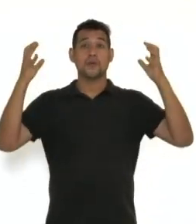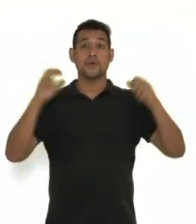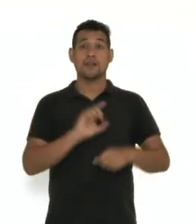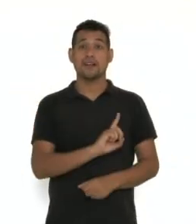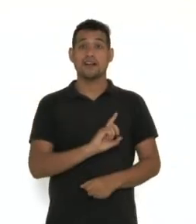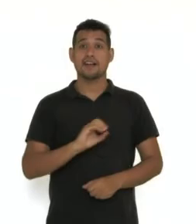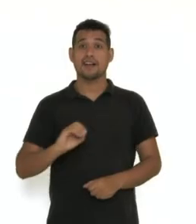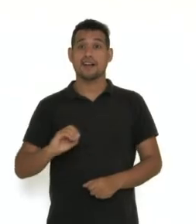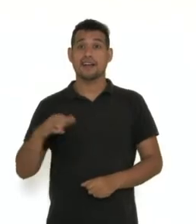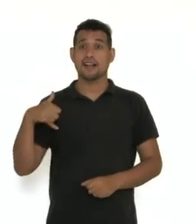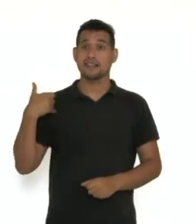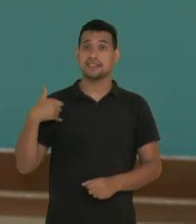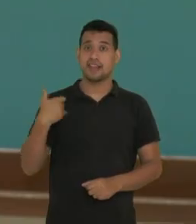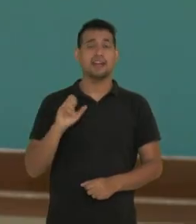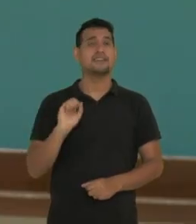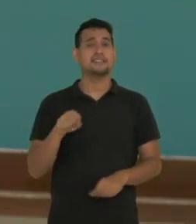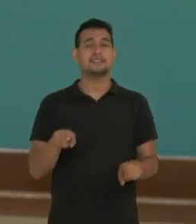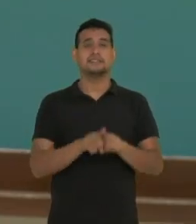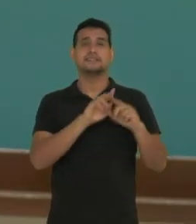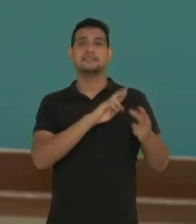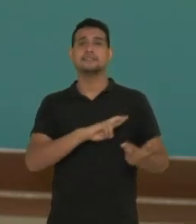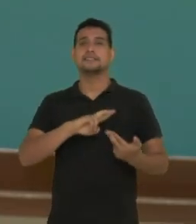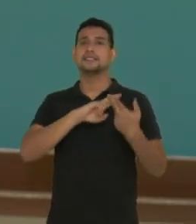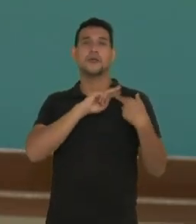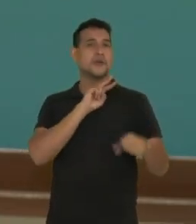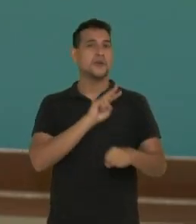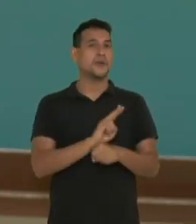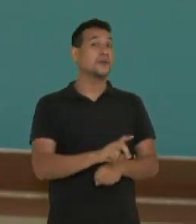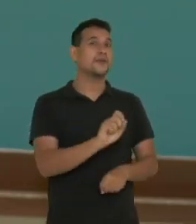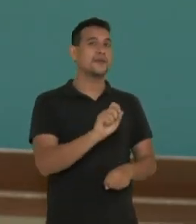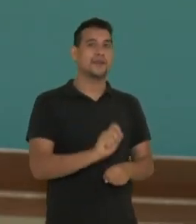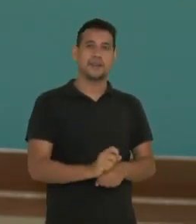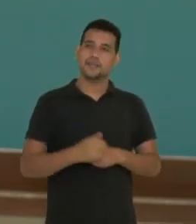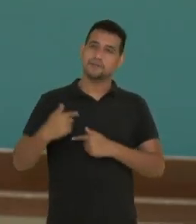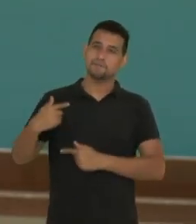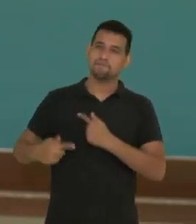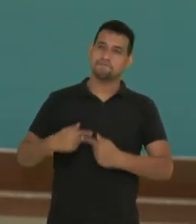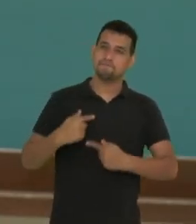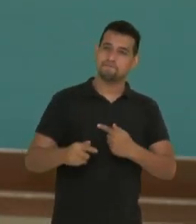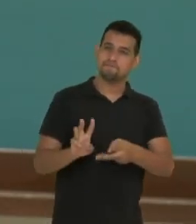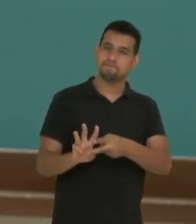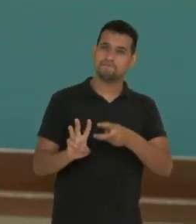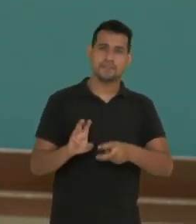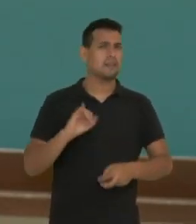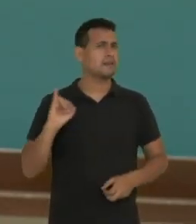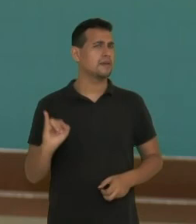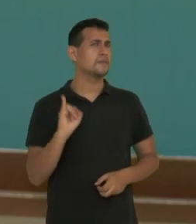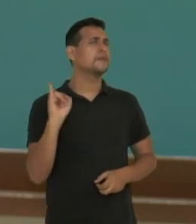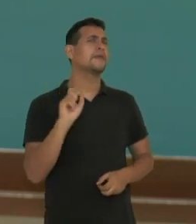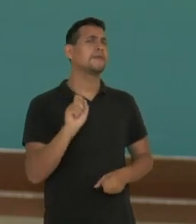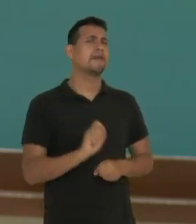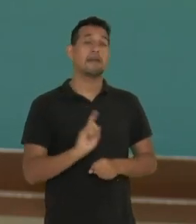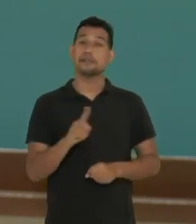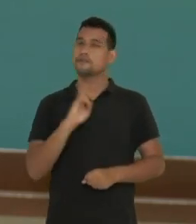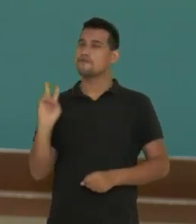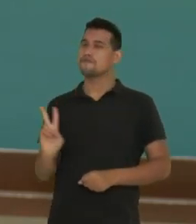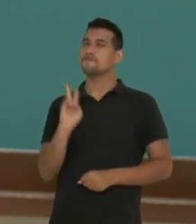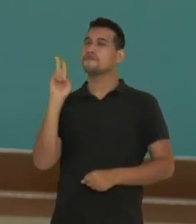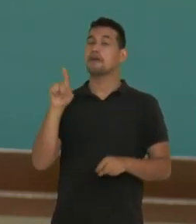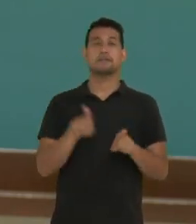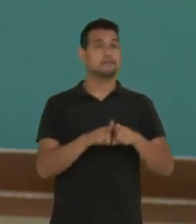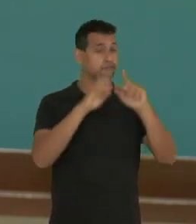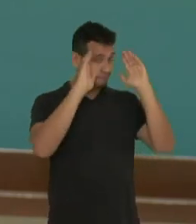anos e também é responsável pela preservação da tradição. Muito importante nós valorizarmos,